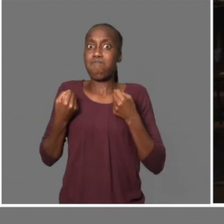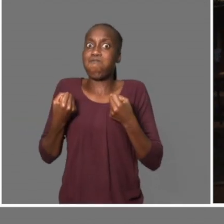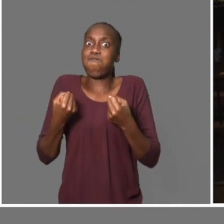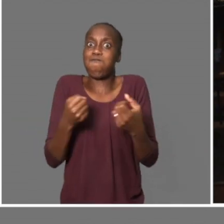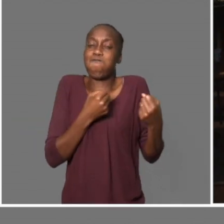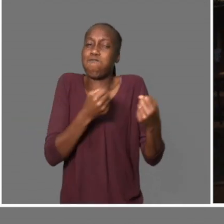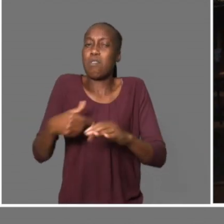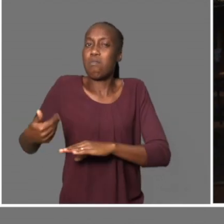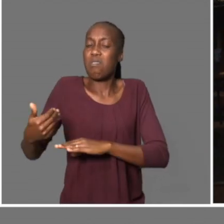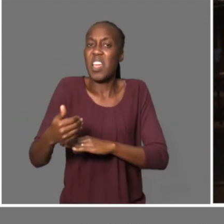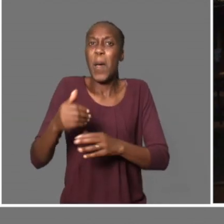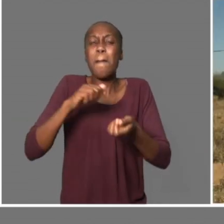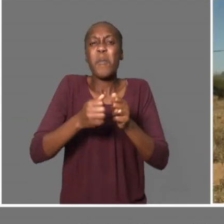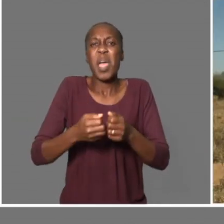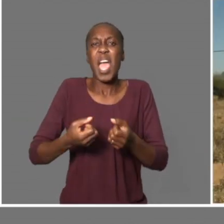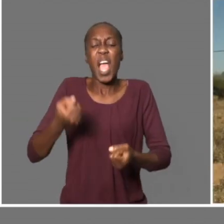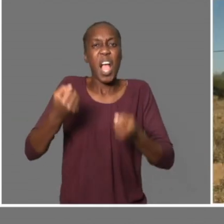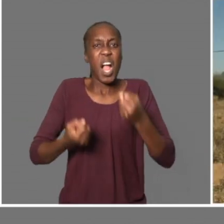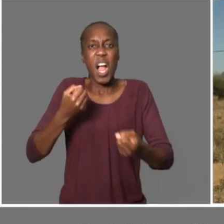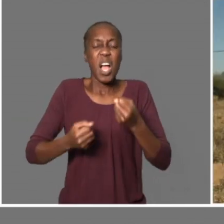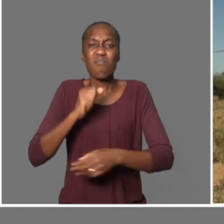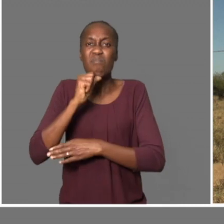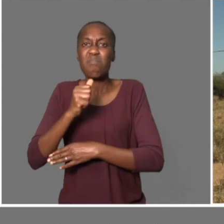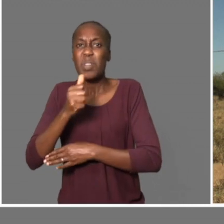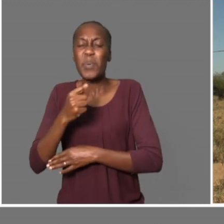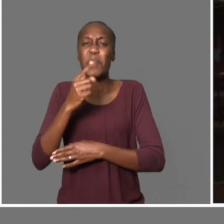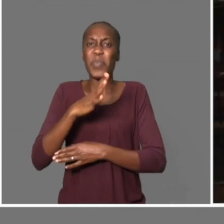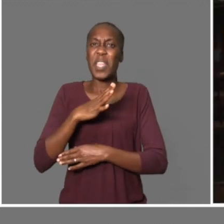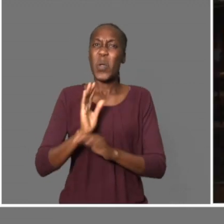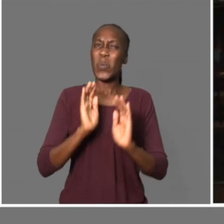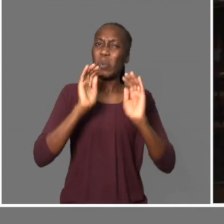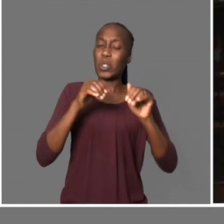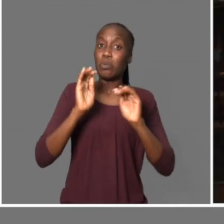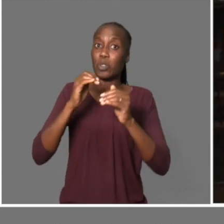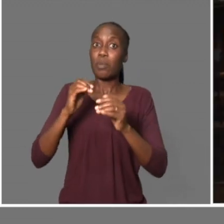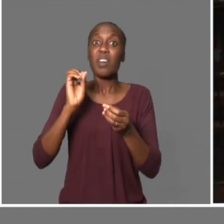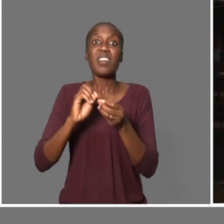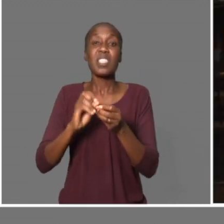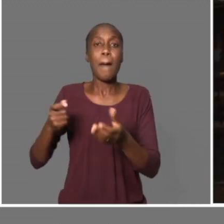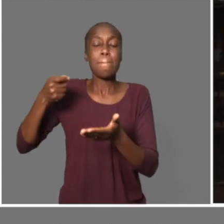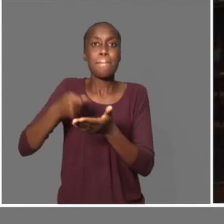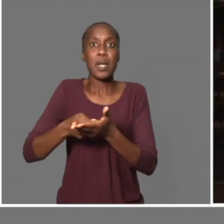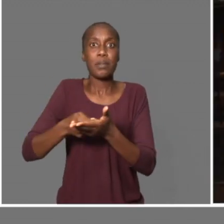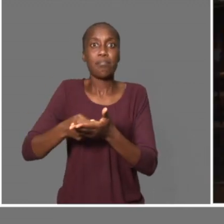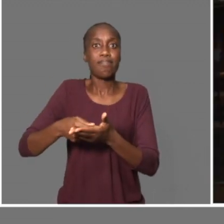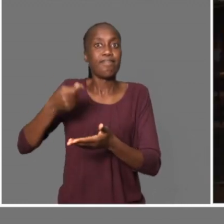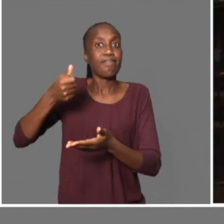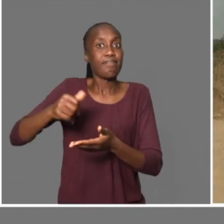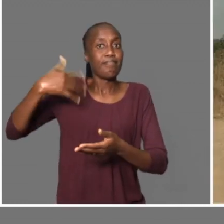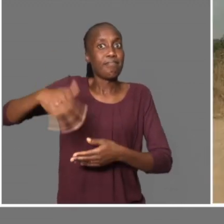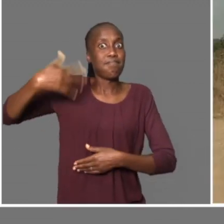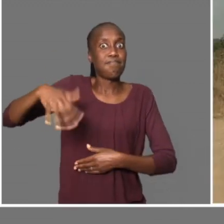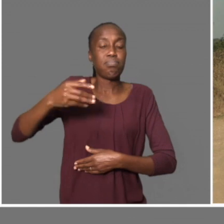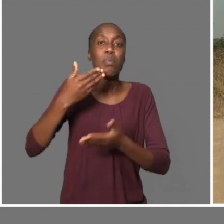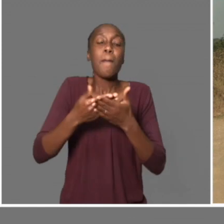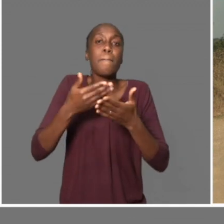vai lá é porque tem um interesse mesmo, é olhar só por ir. Principalmente nas viaturas, todos os dias, acessórios. Não é por causa